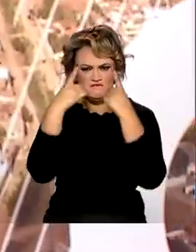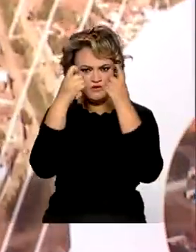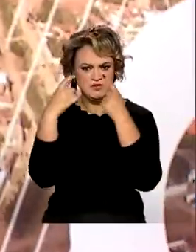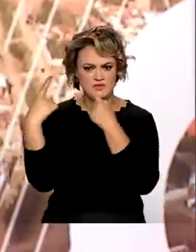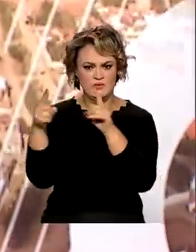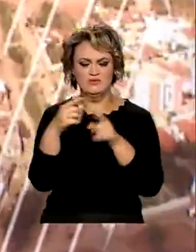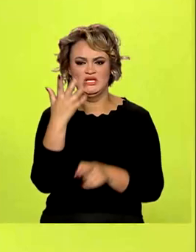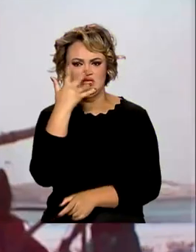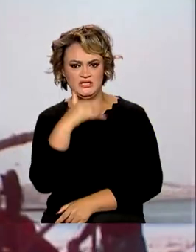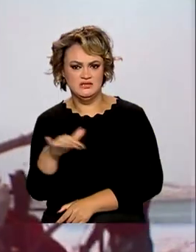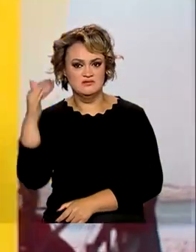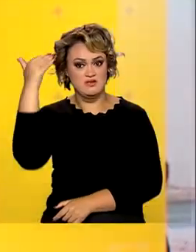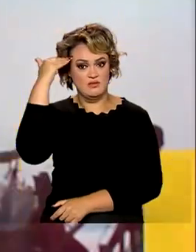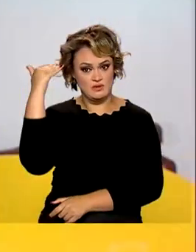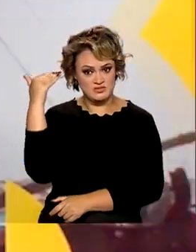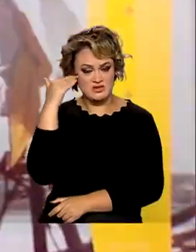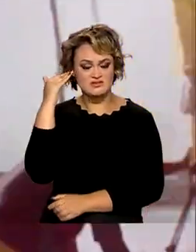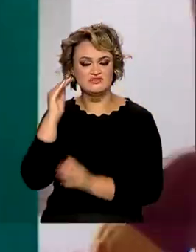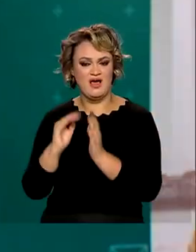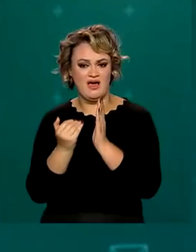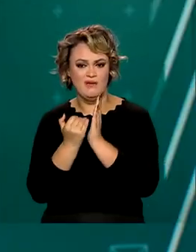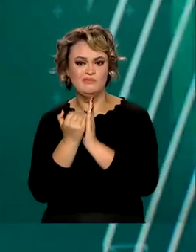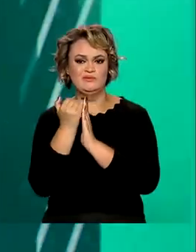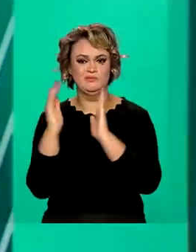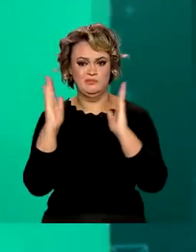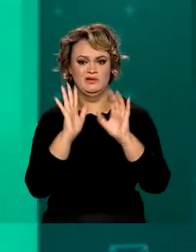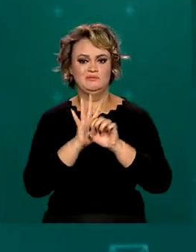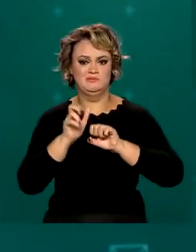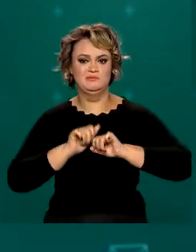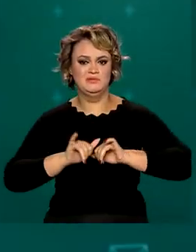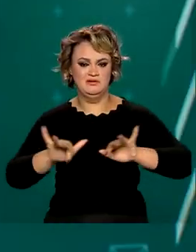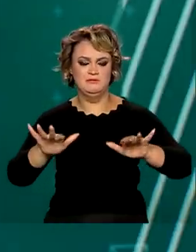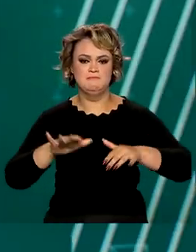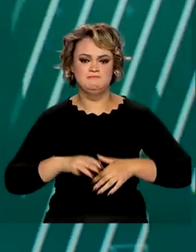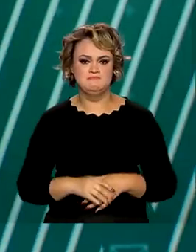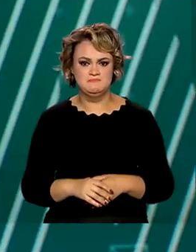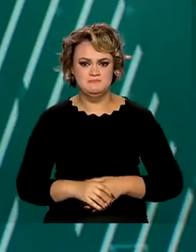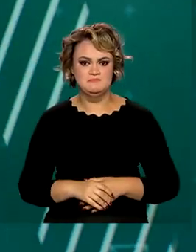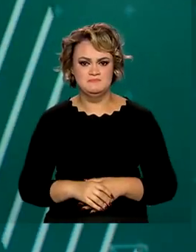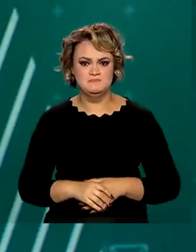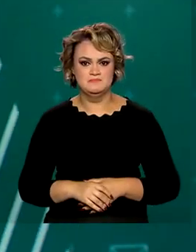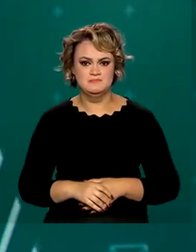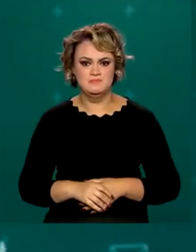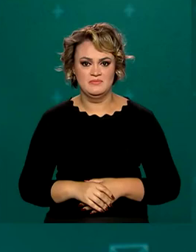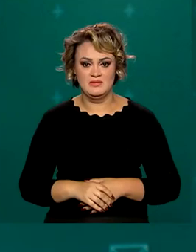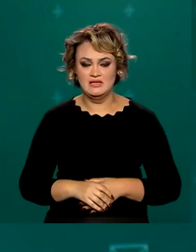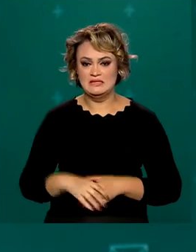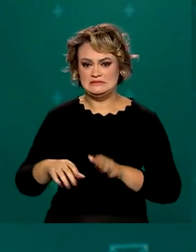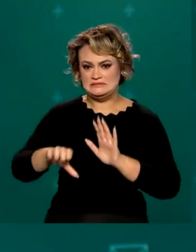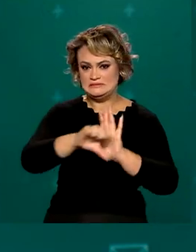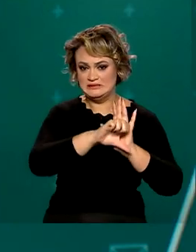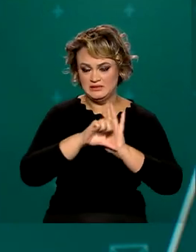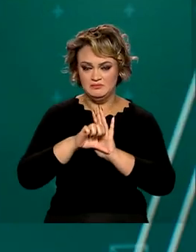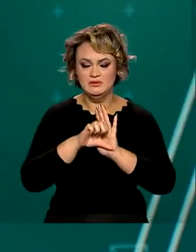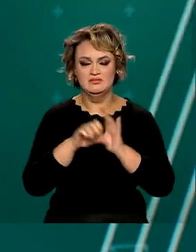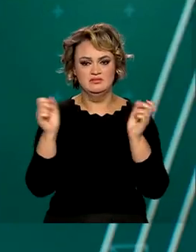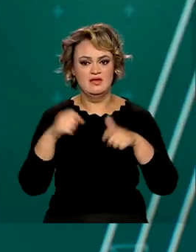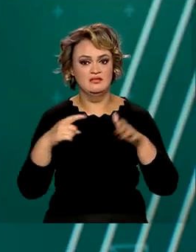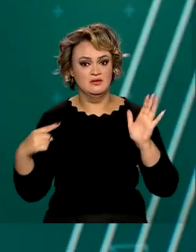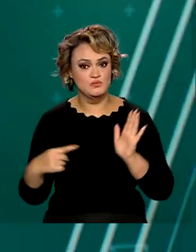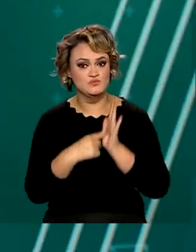crianças e adolescentes aumentaram durante a pandemia de Covid-19. Os crimes podem ser